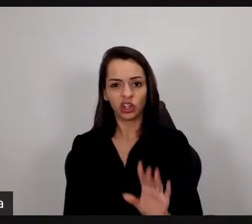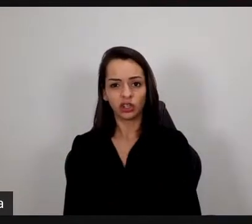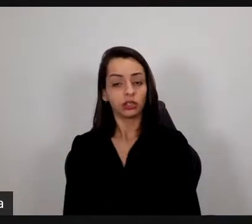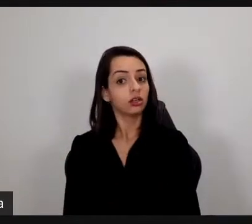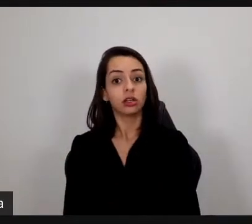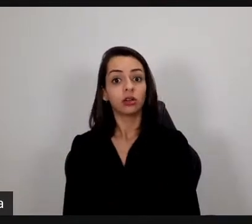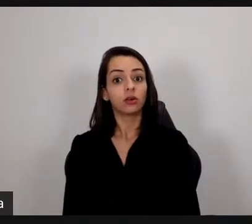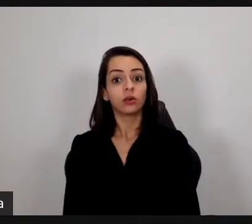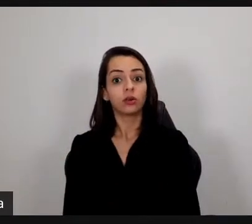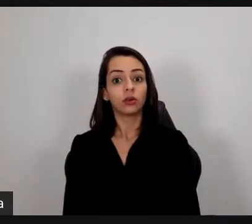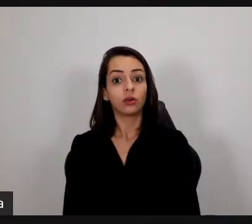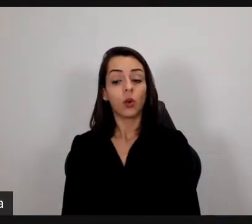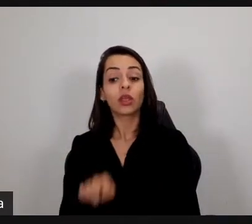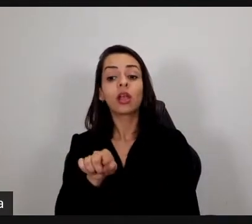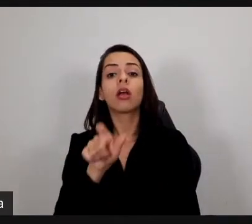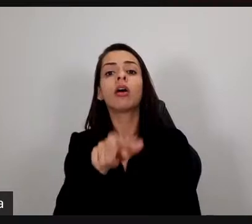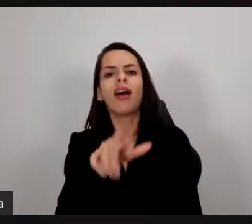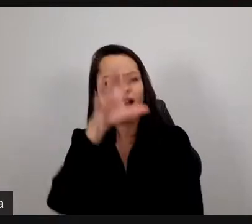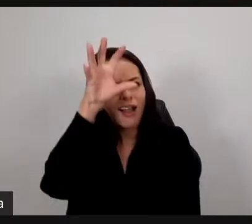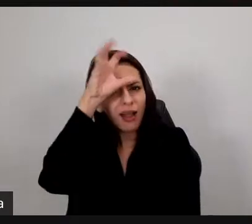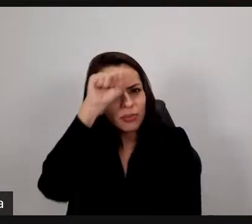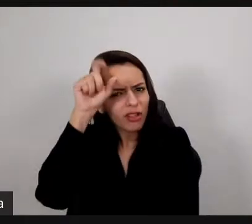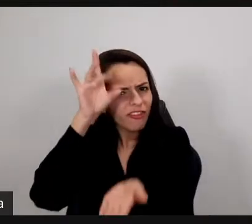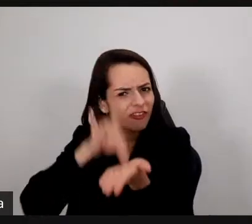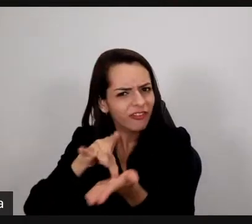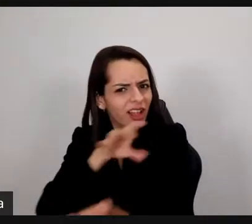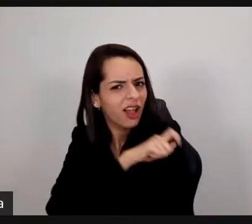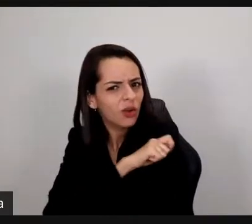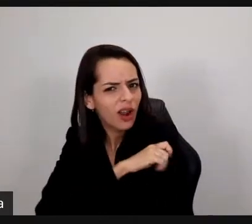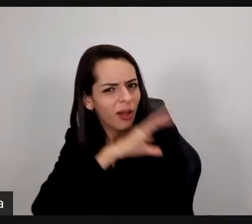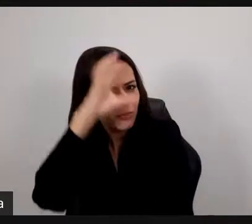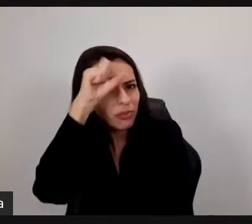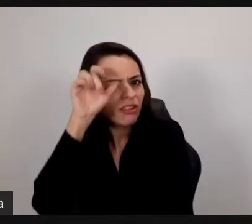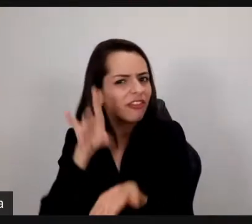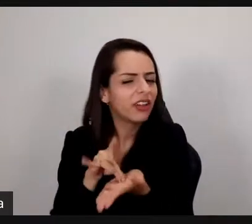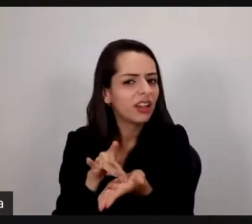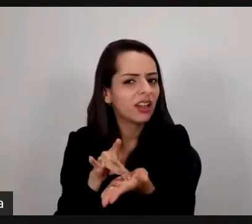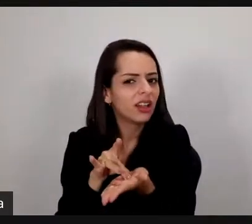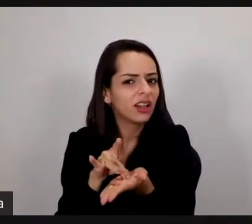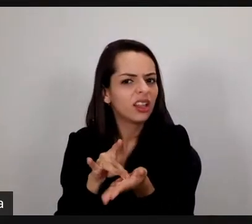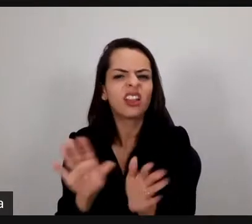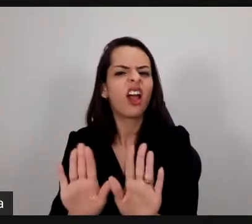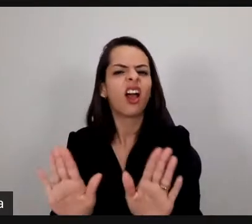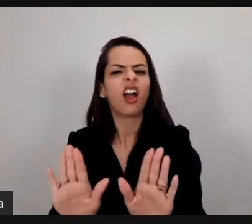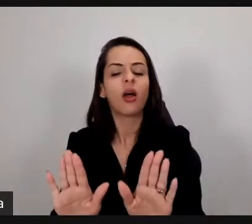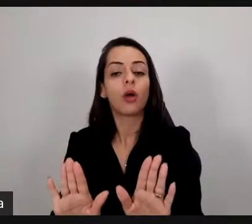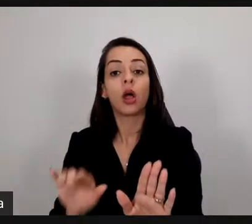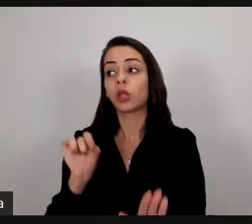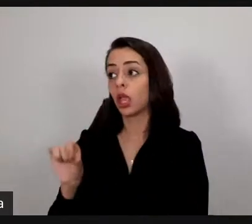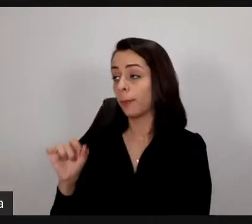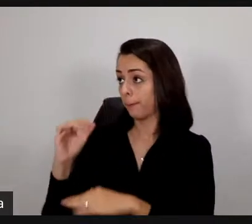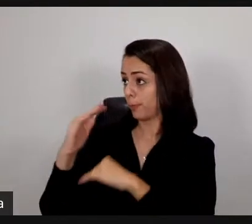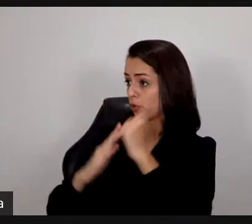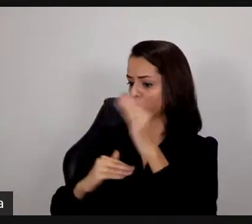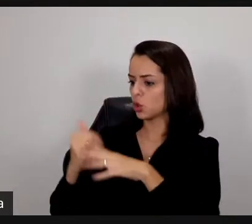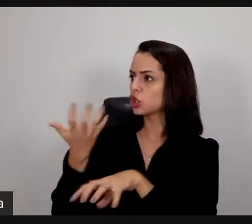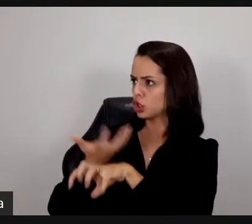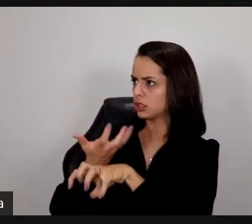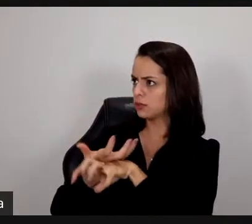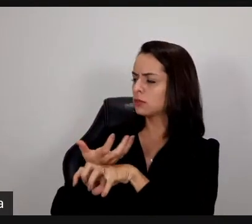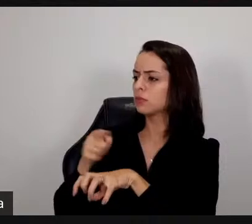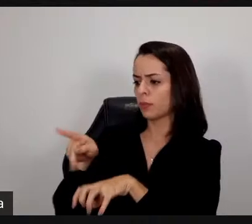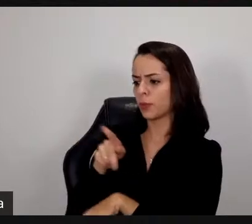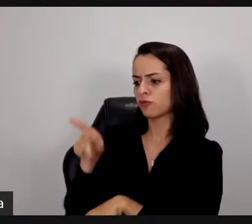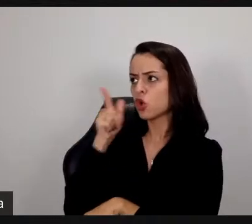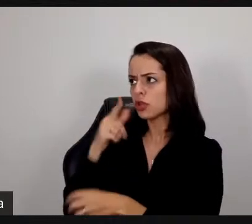importa é que o professor deu o conteúdo e hoje a gente vive uma realidade completamente diferente como o